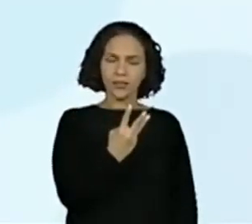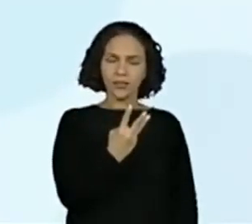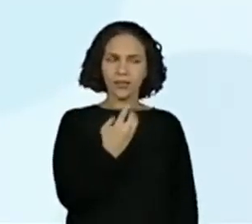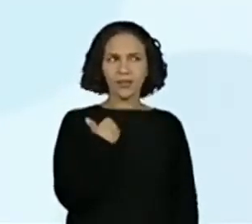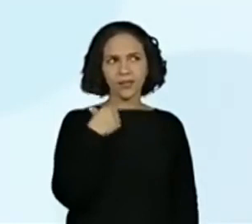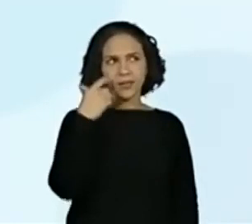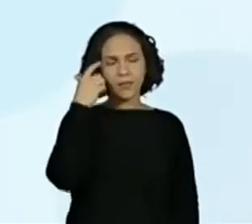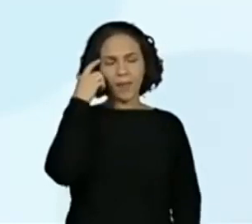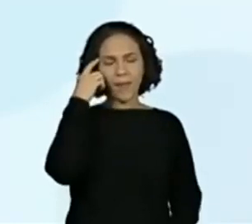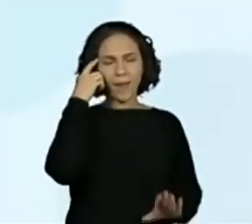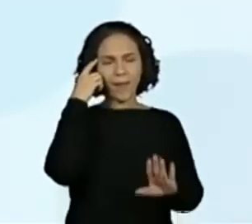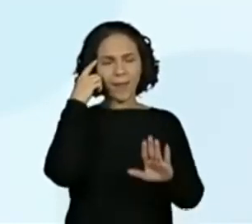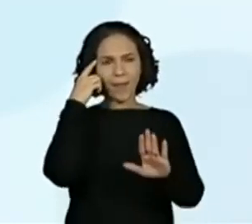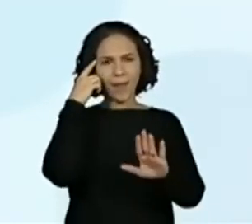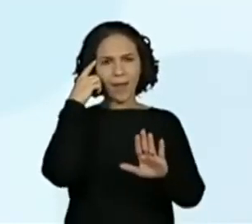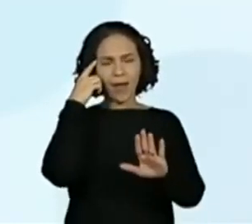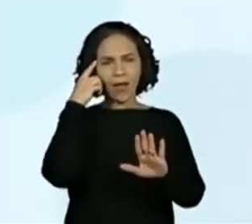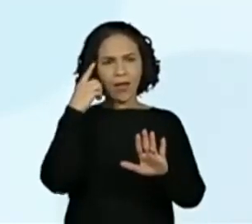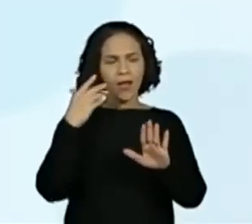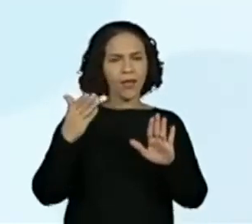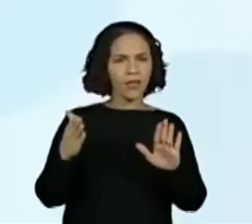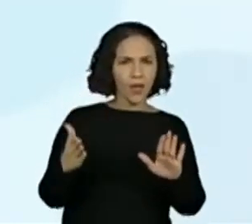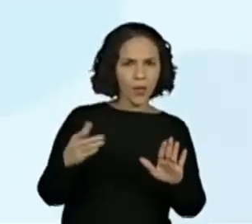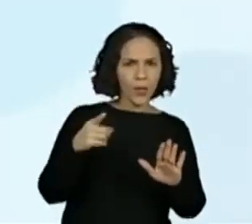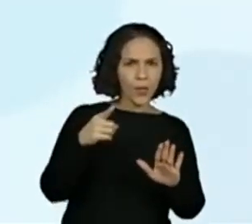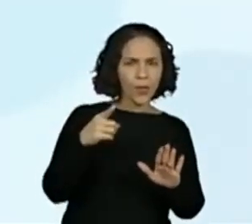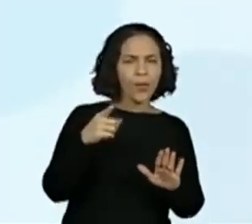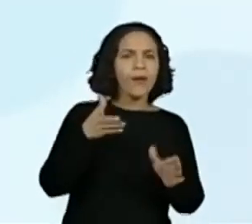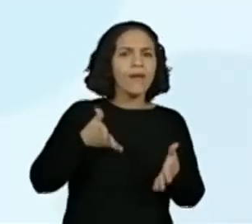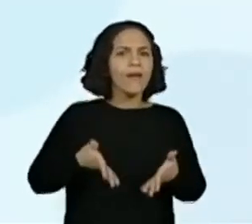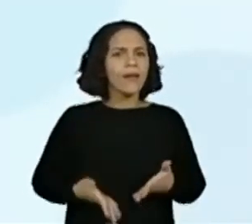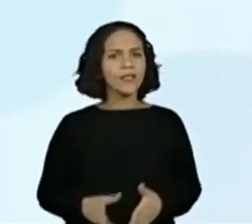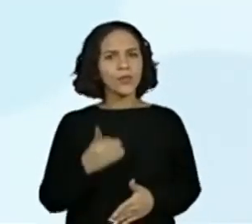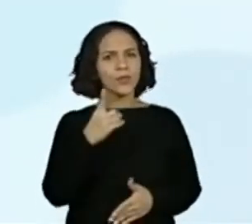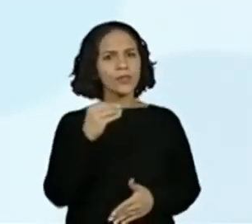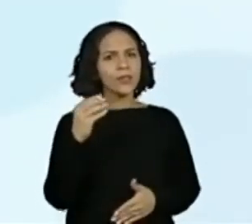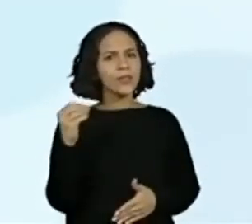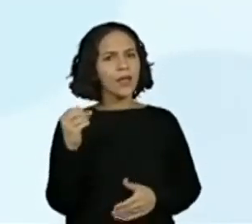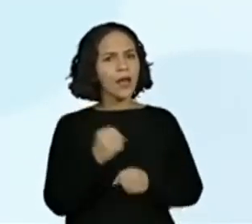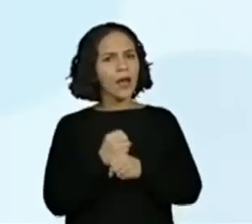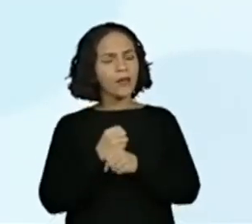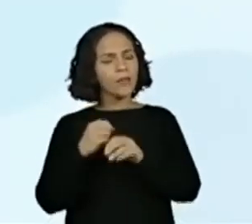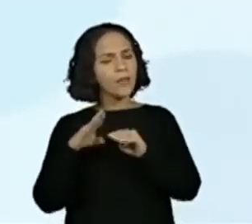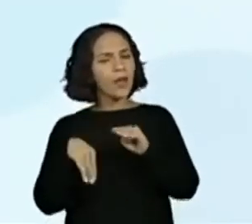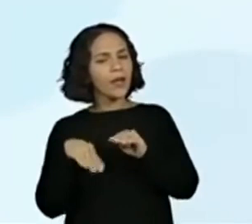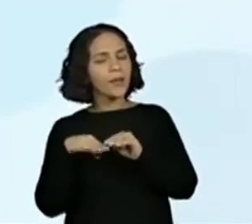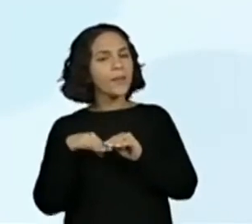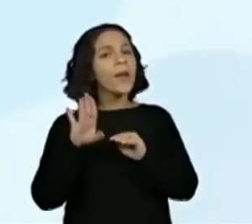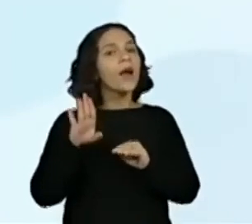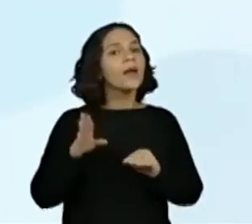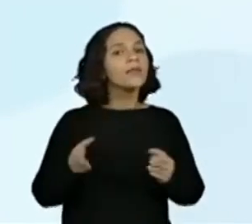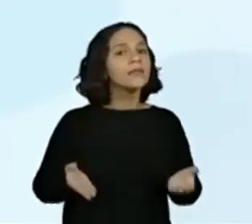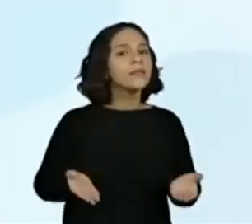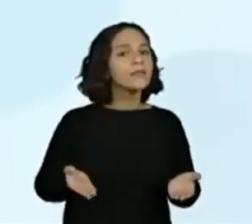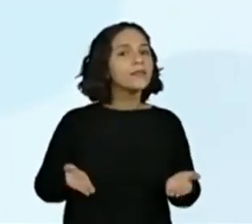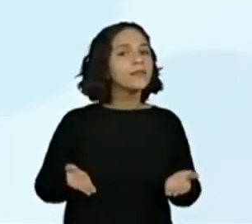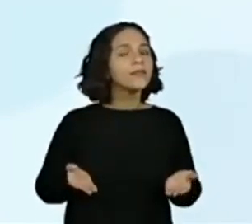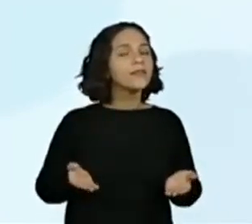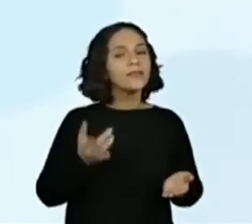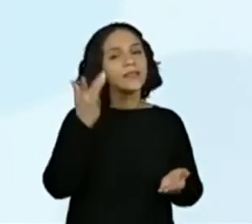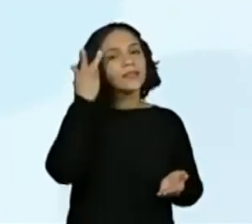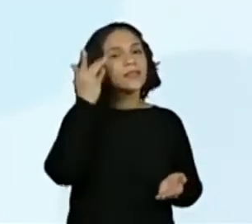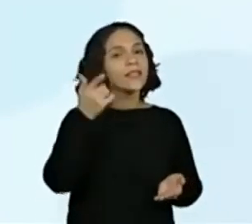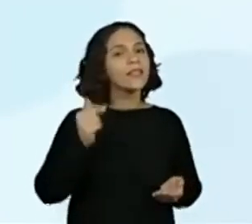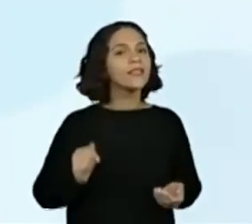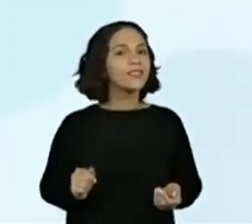Então, espera aí, professor. Ele nasceu há 100 anos, mais de 100 anos ou menos de 100